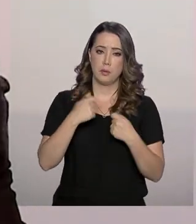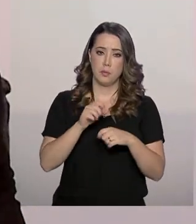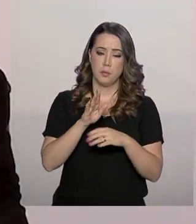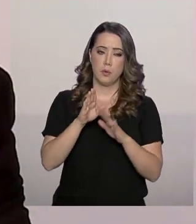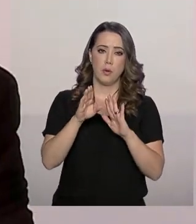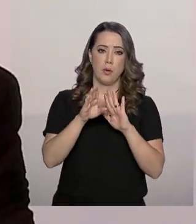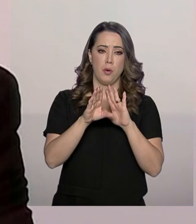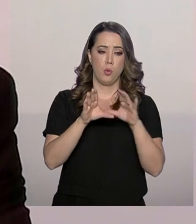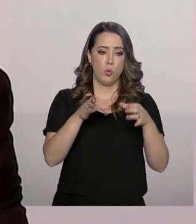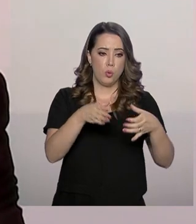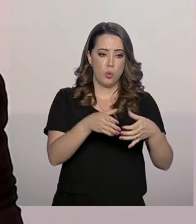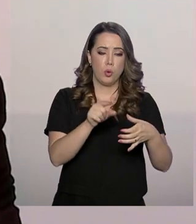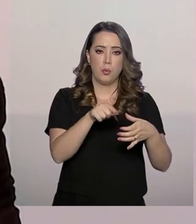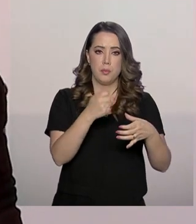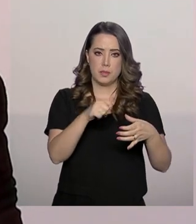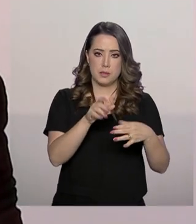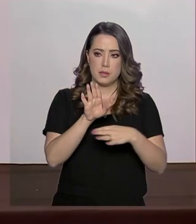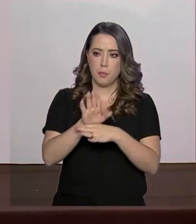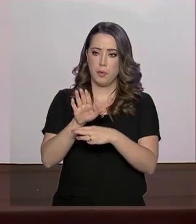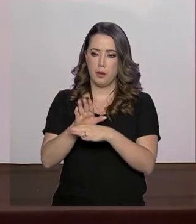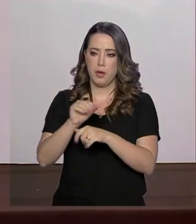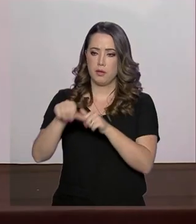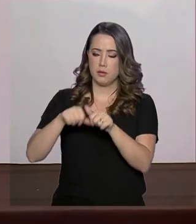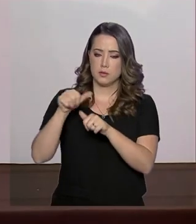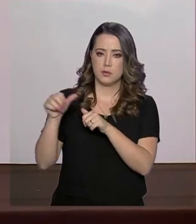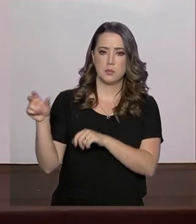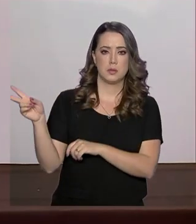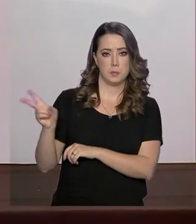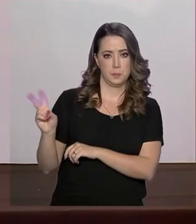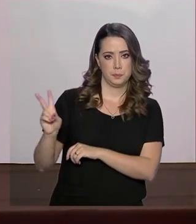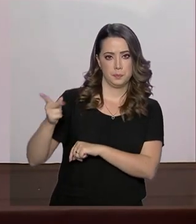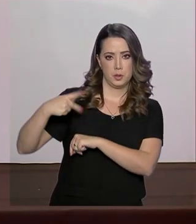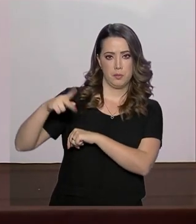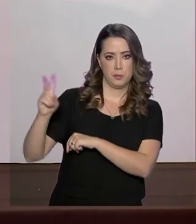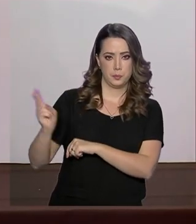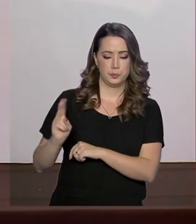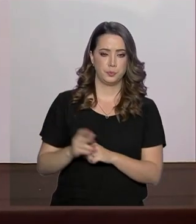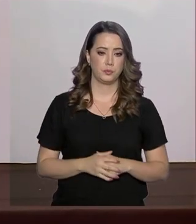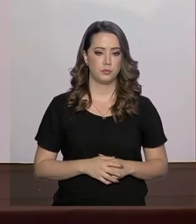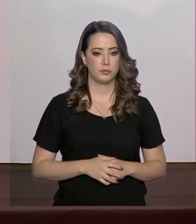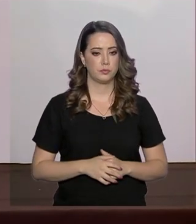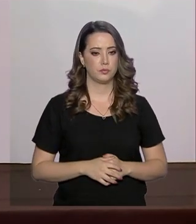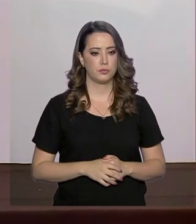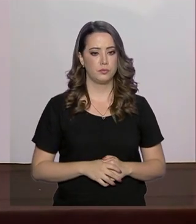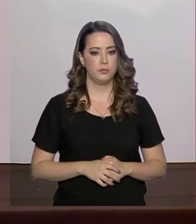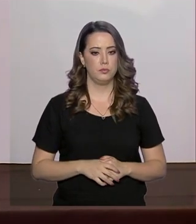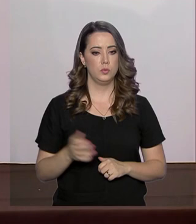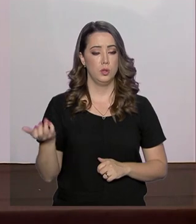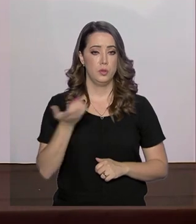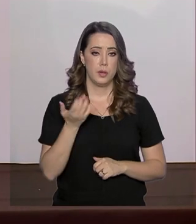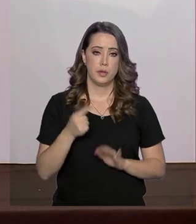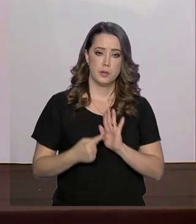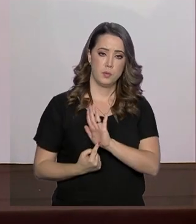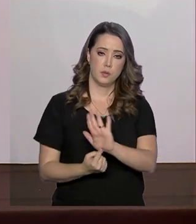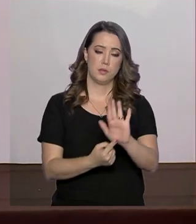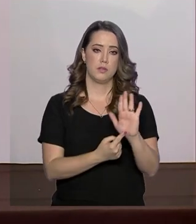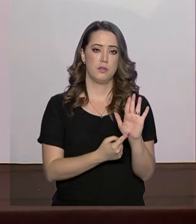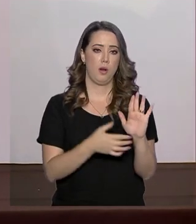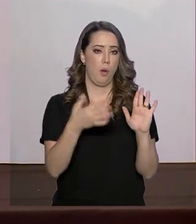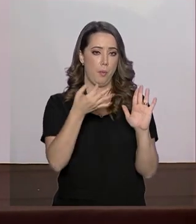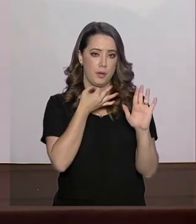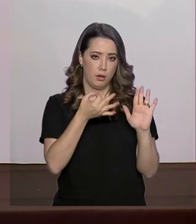a redemocratização da Venezuela. Eu procurei passar a nossa perspectiva do Brasil